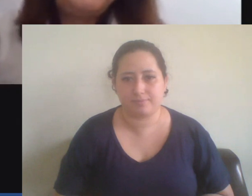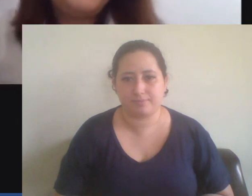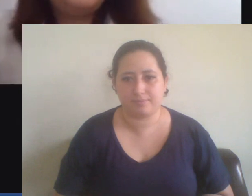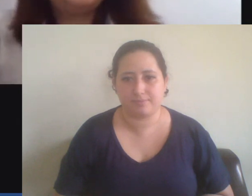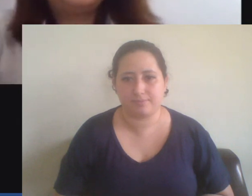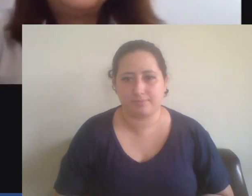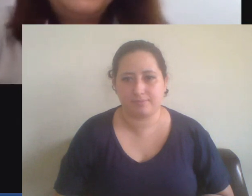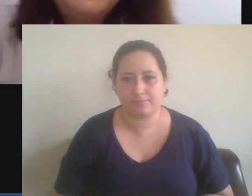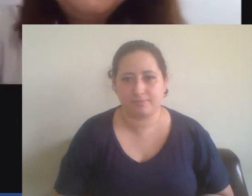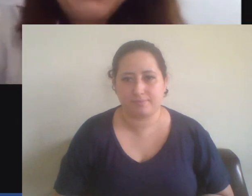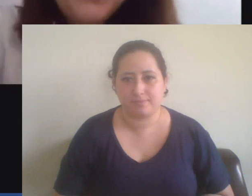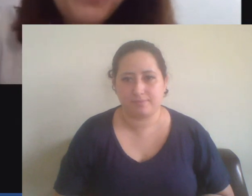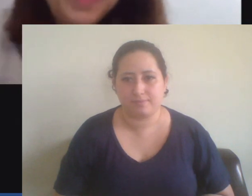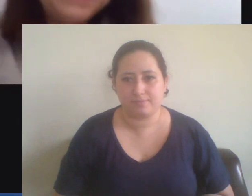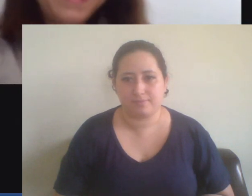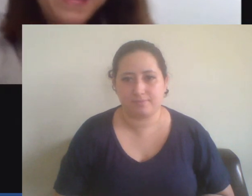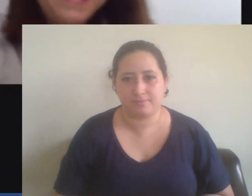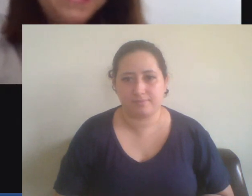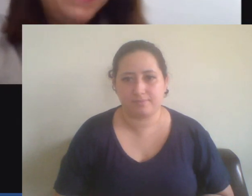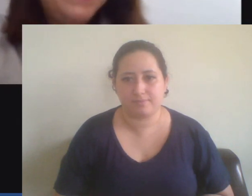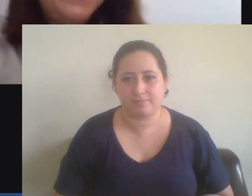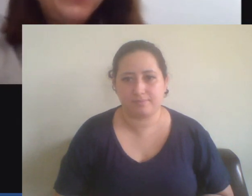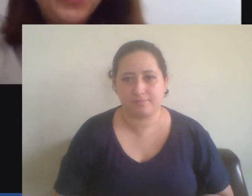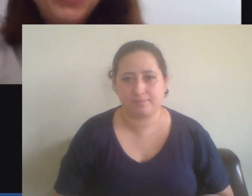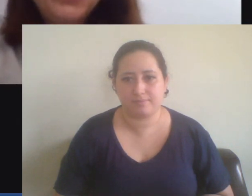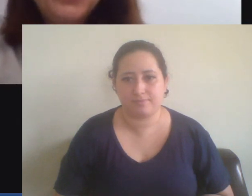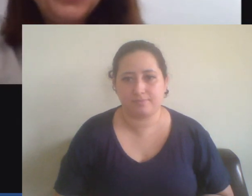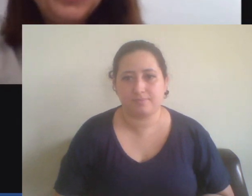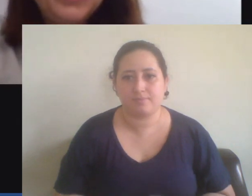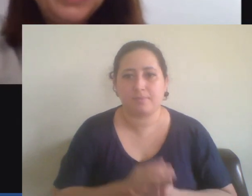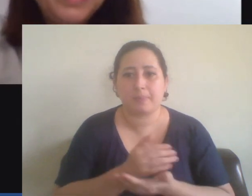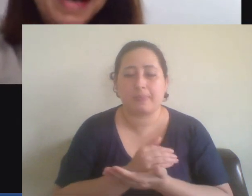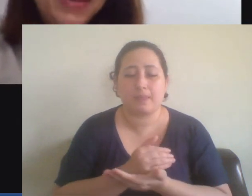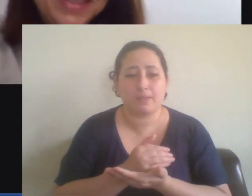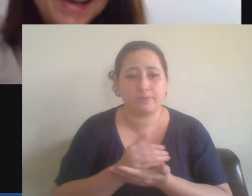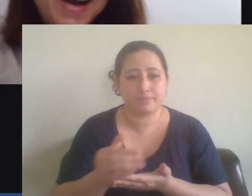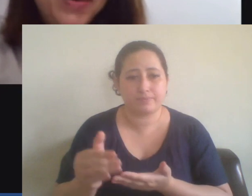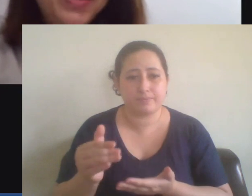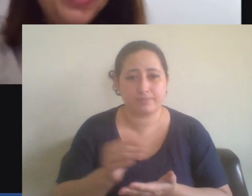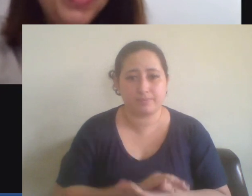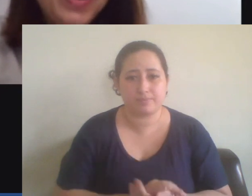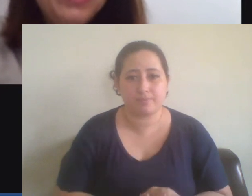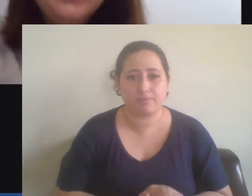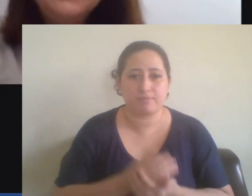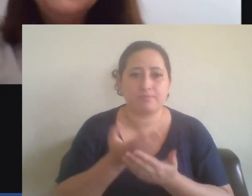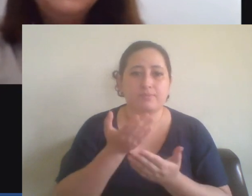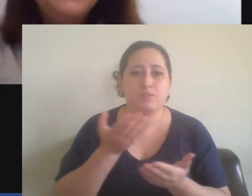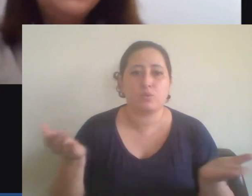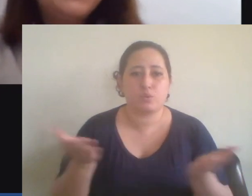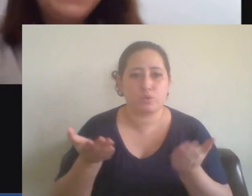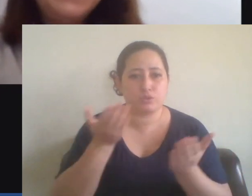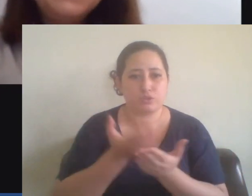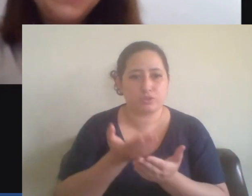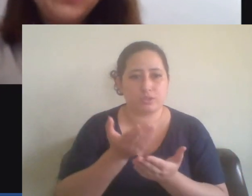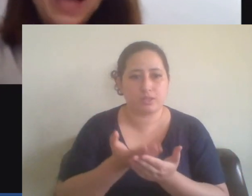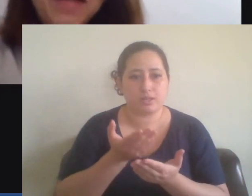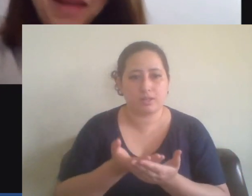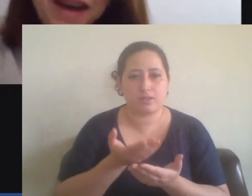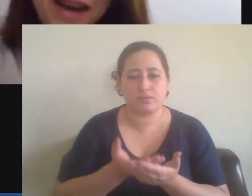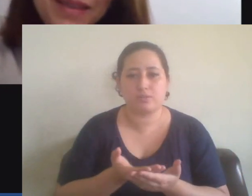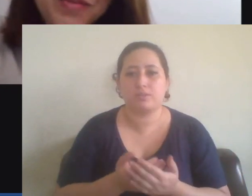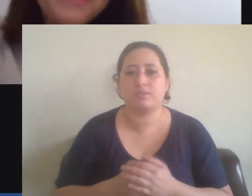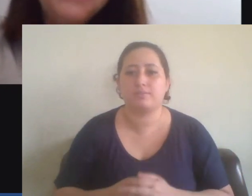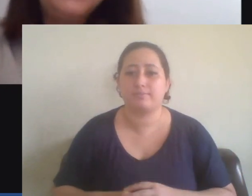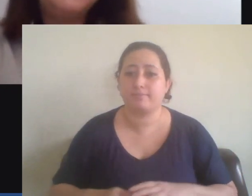Então, vamos começar a nossa aula de hoje. Gostaria de